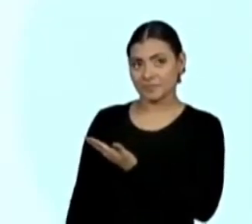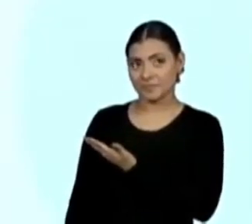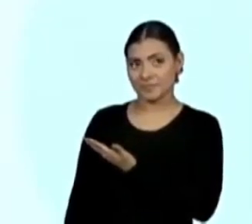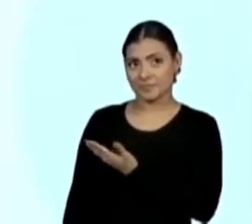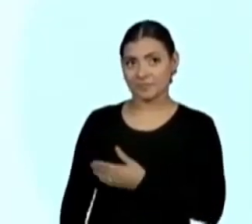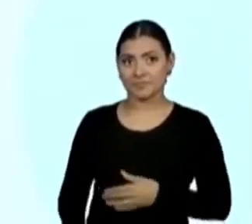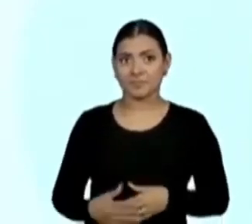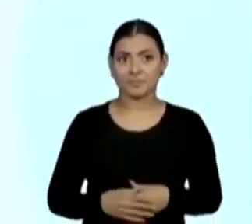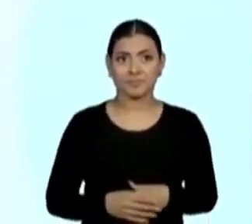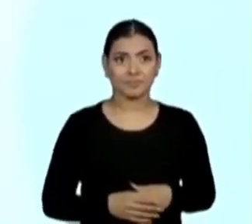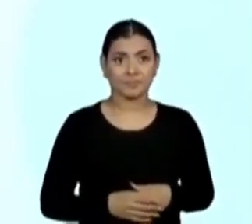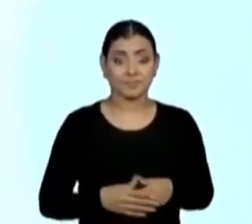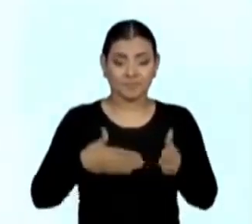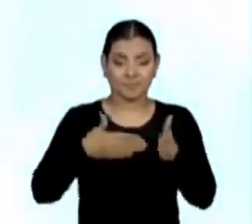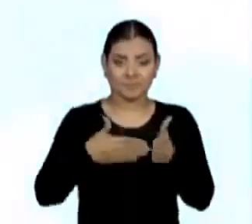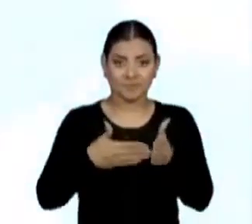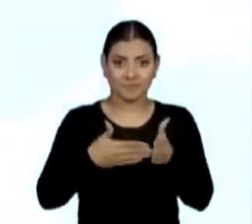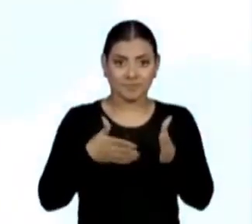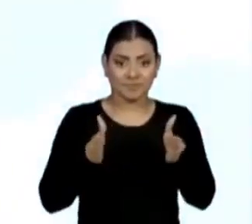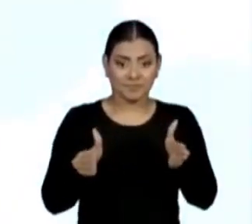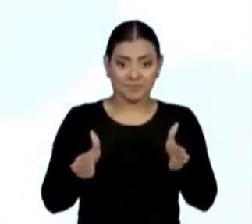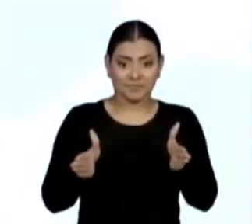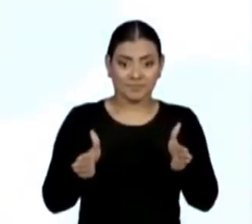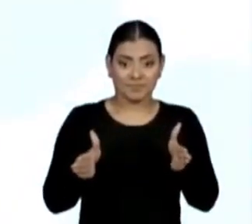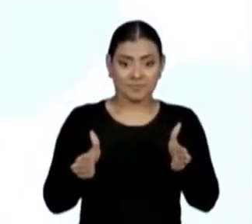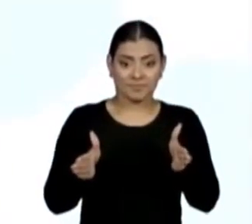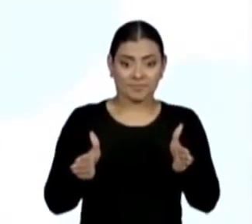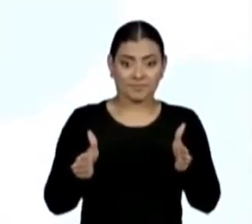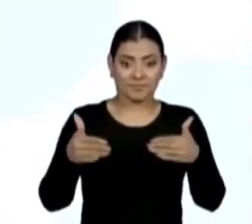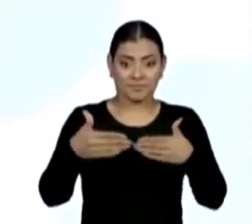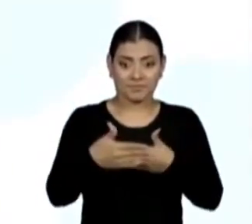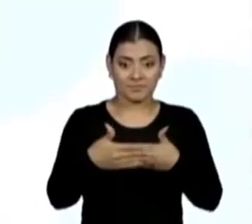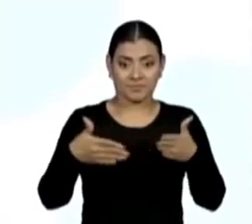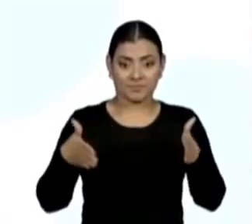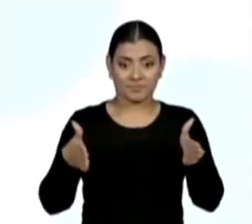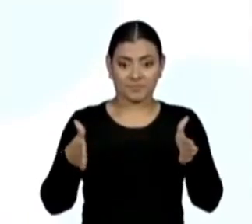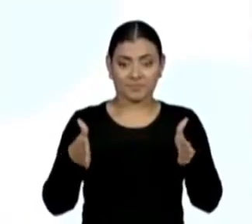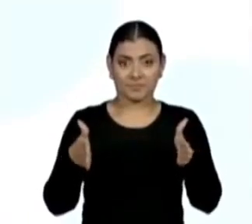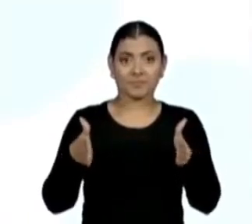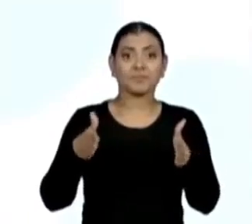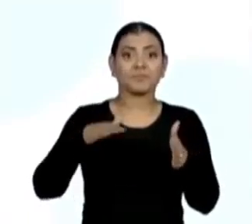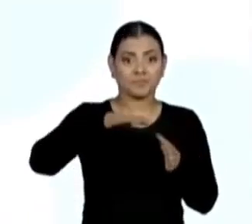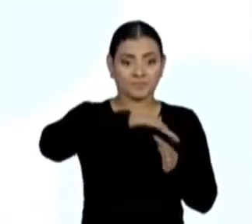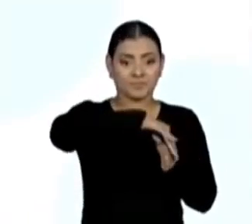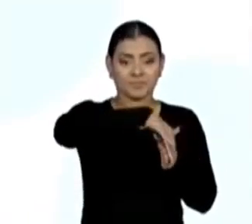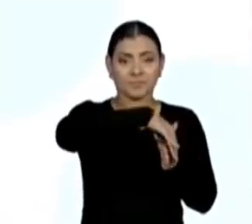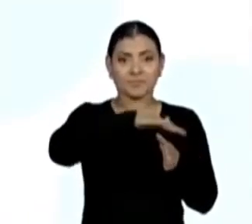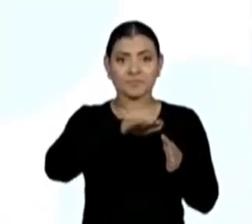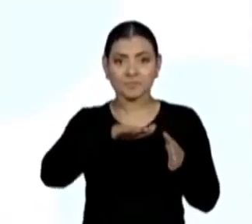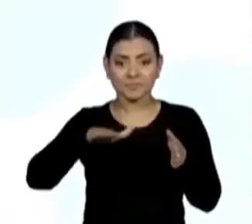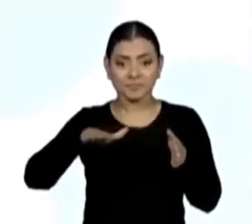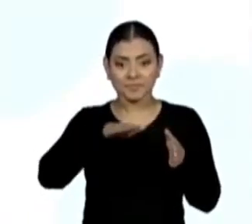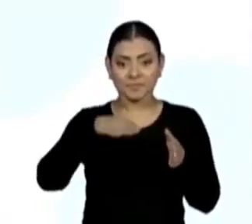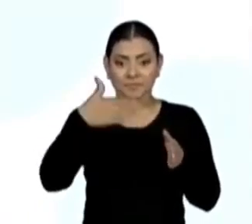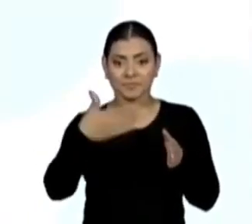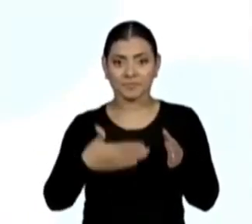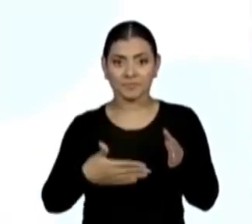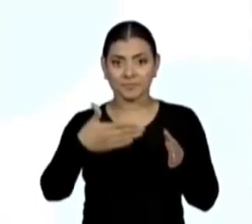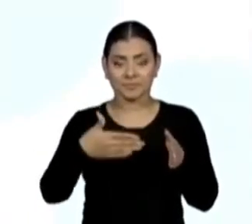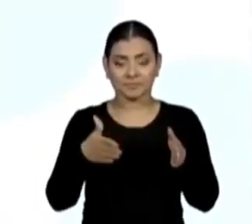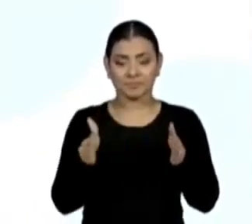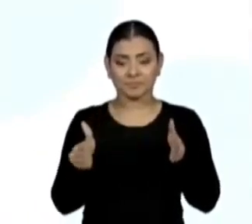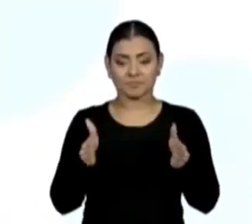praticamente as arestas, não é? Essas linhas. Mas eu quero me arriscar e fazer uma coisa que...